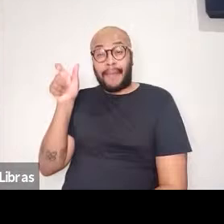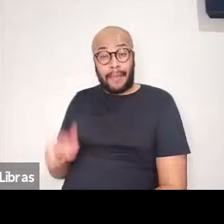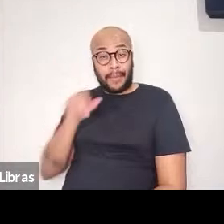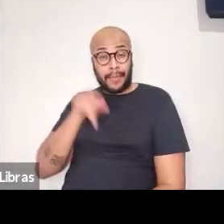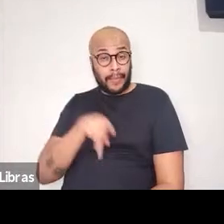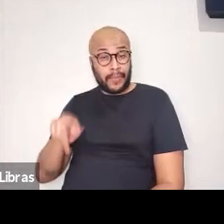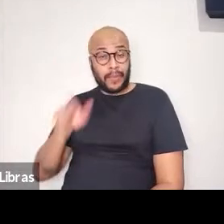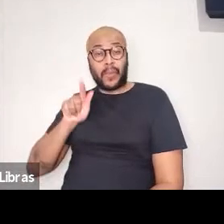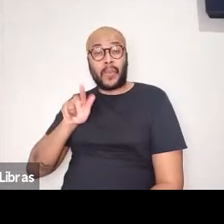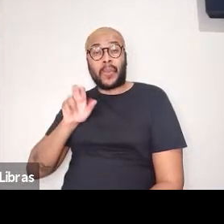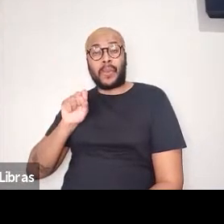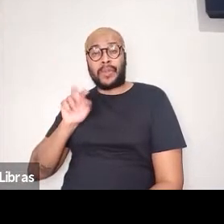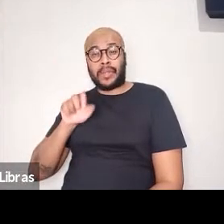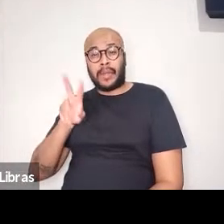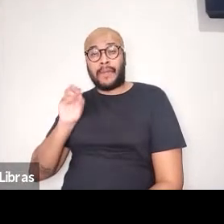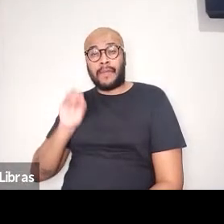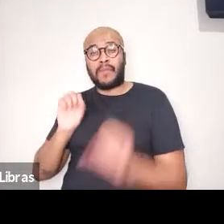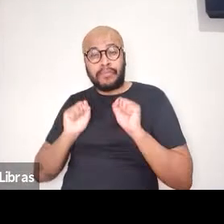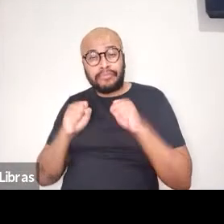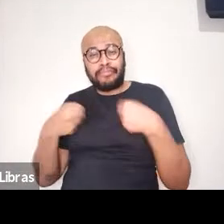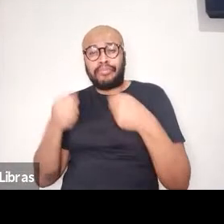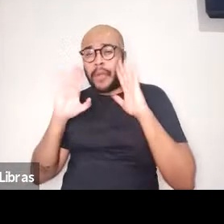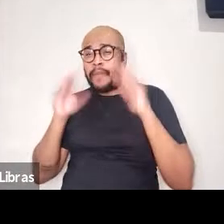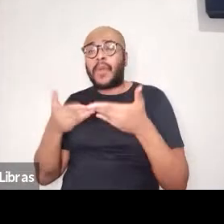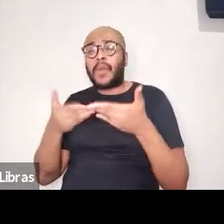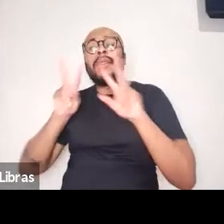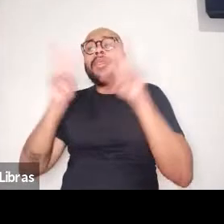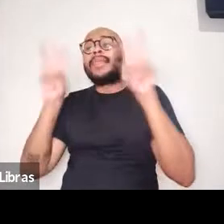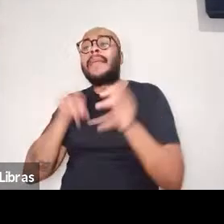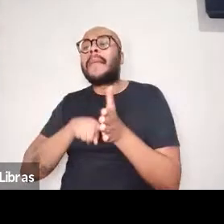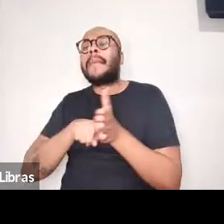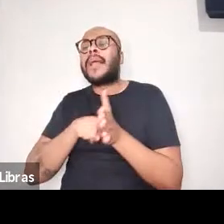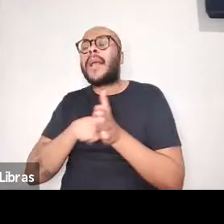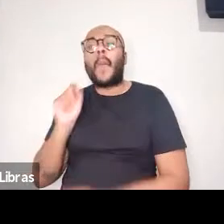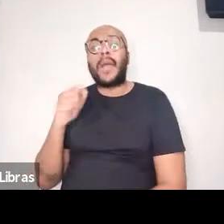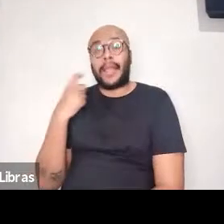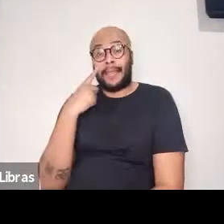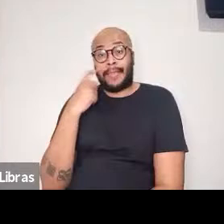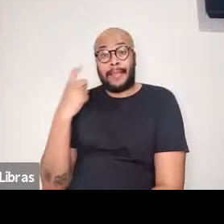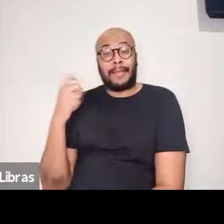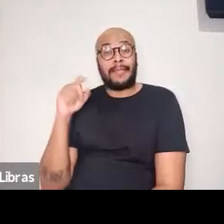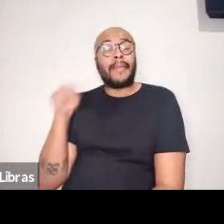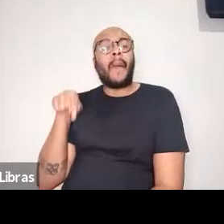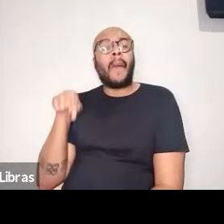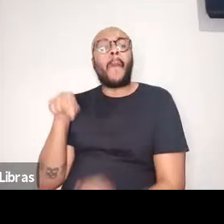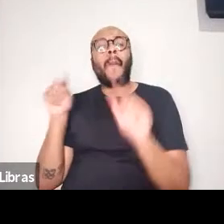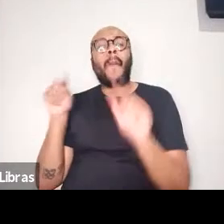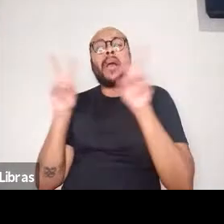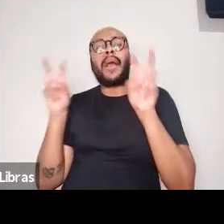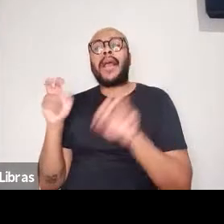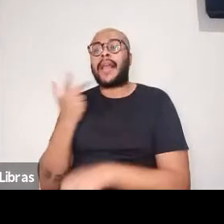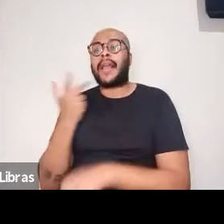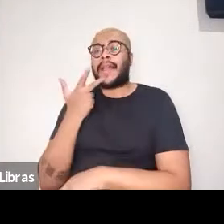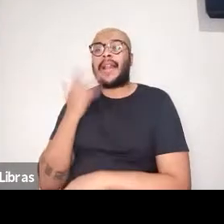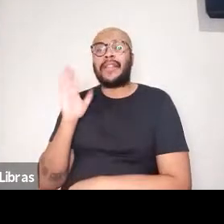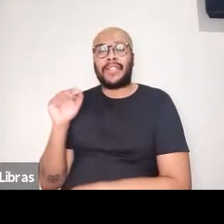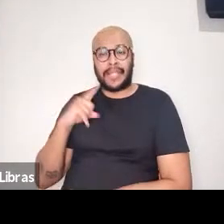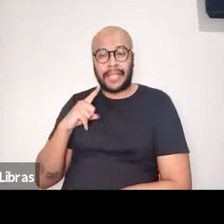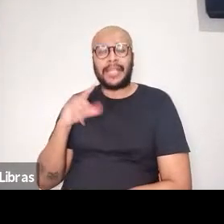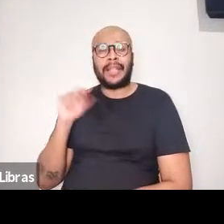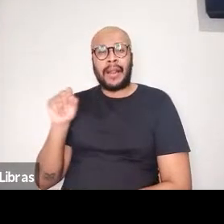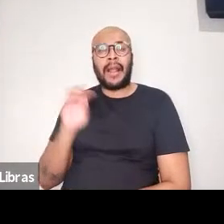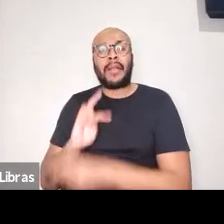um tema de muito interesse na atualidade. Como ele diz na sua página,